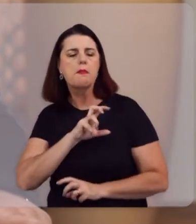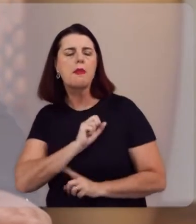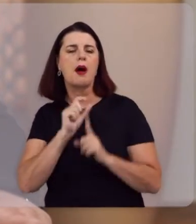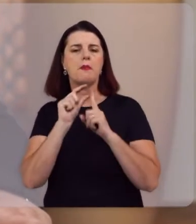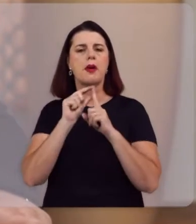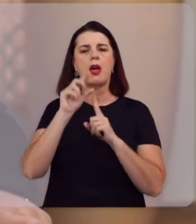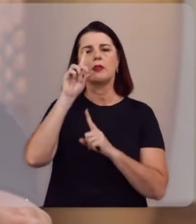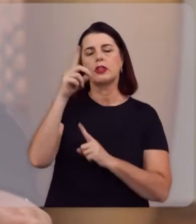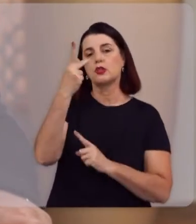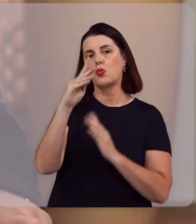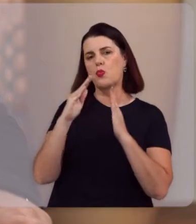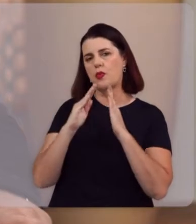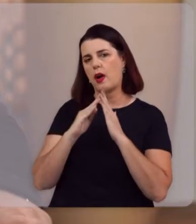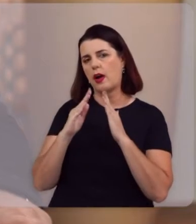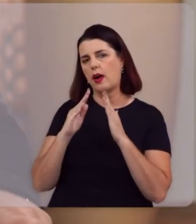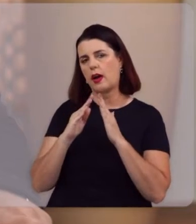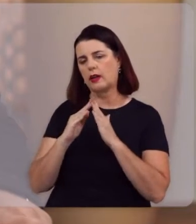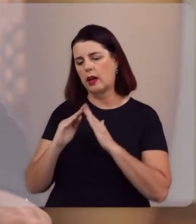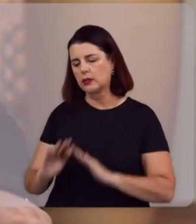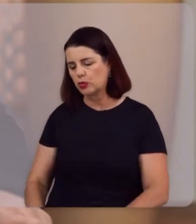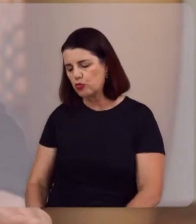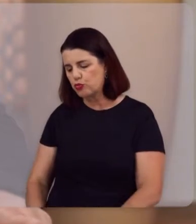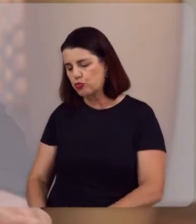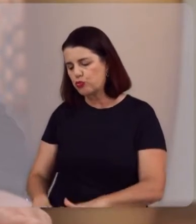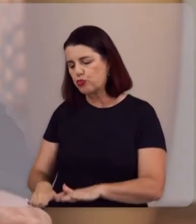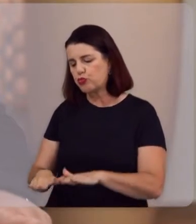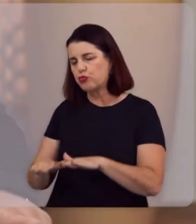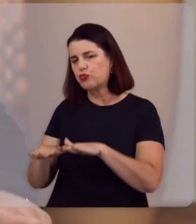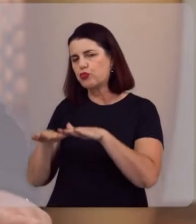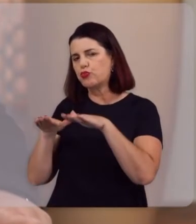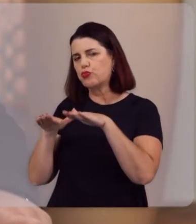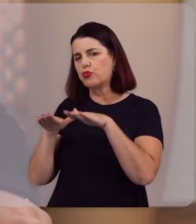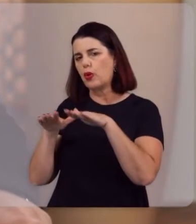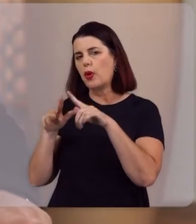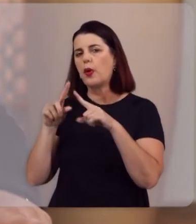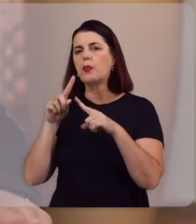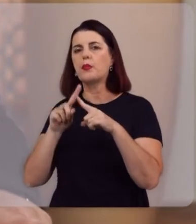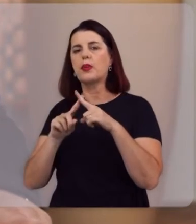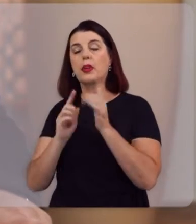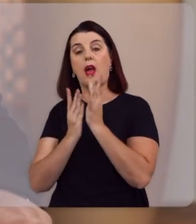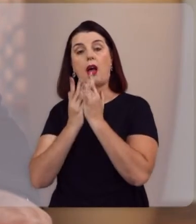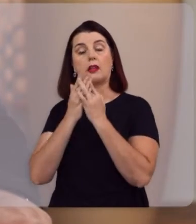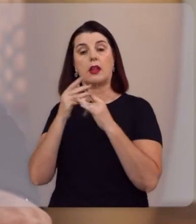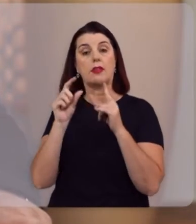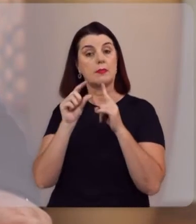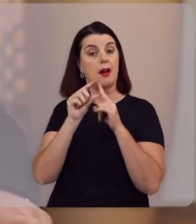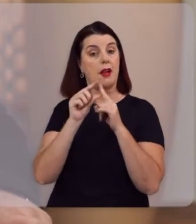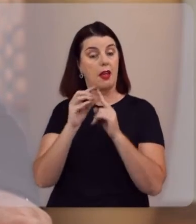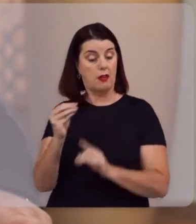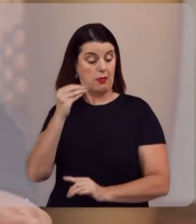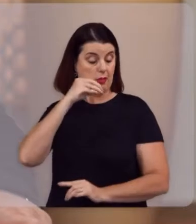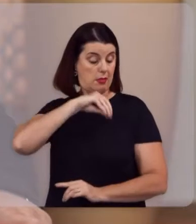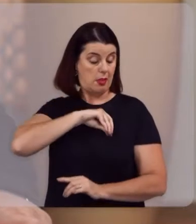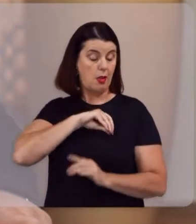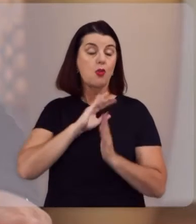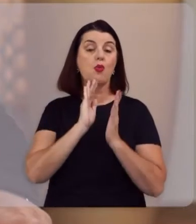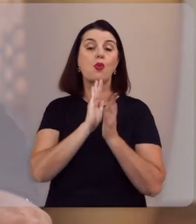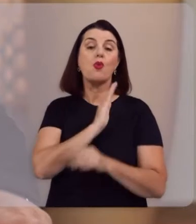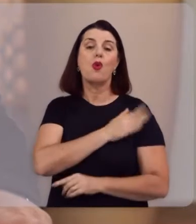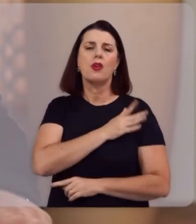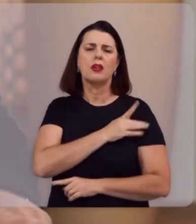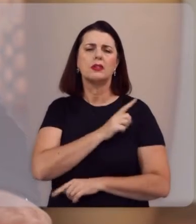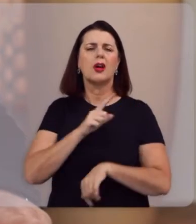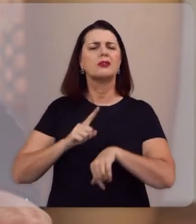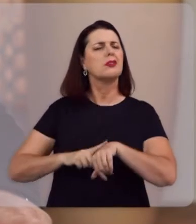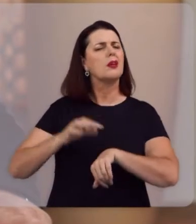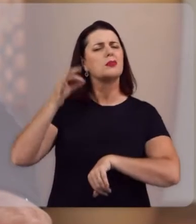a palavra de Deus na sua casa desde a sua mais tenraidade. Porque tendo a palavra implantada em seus corações, no